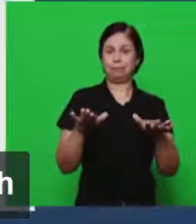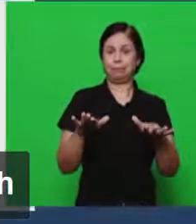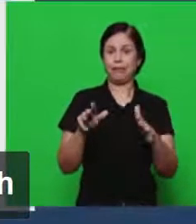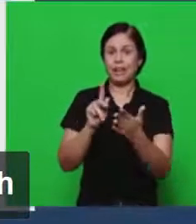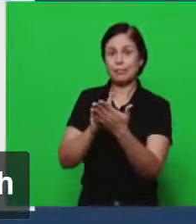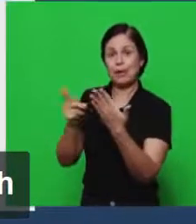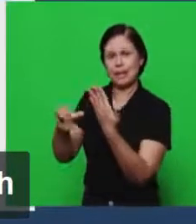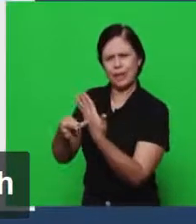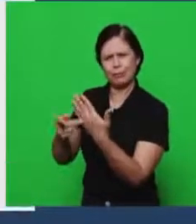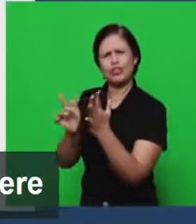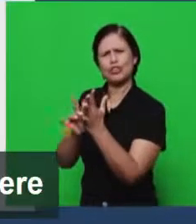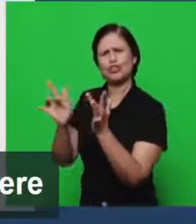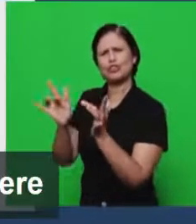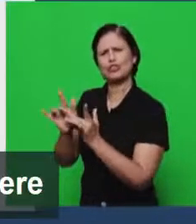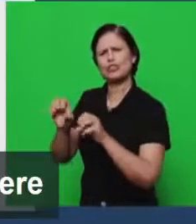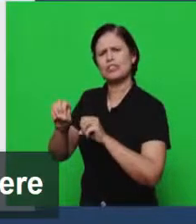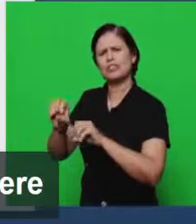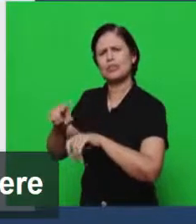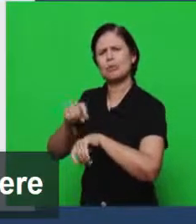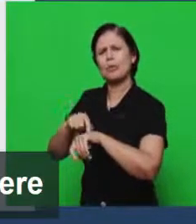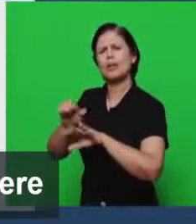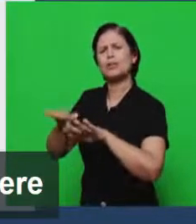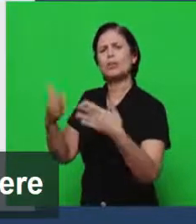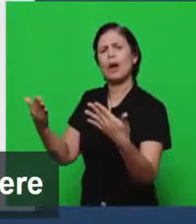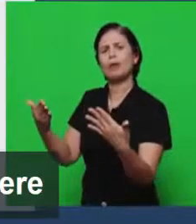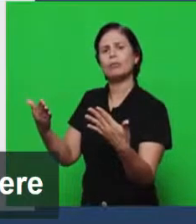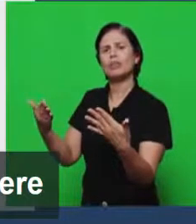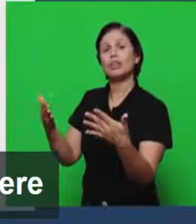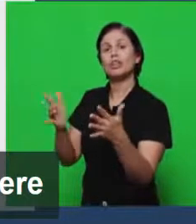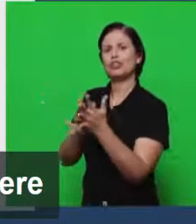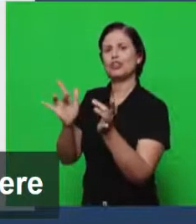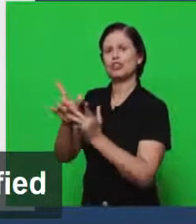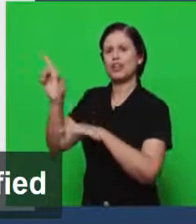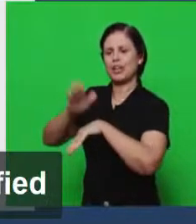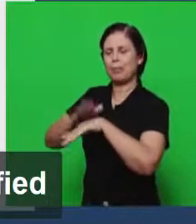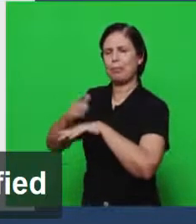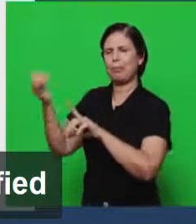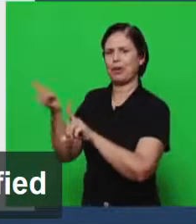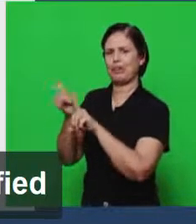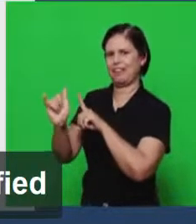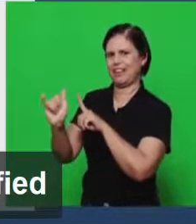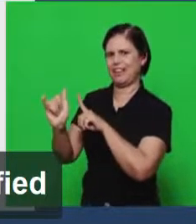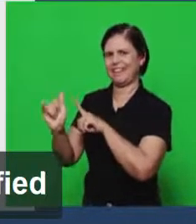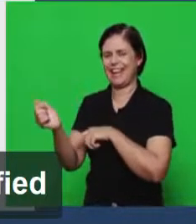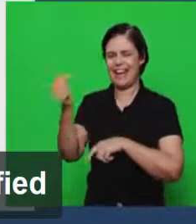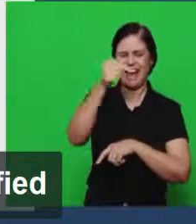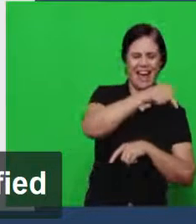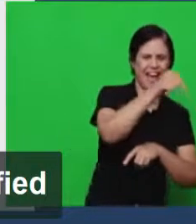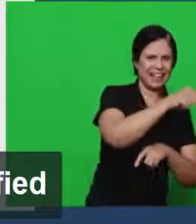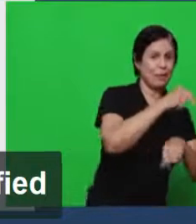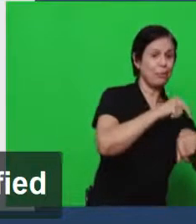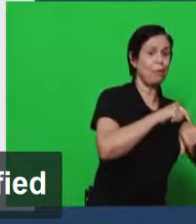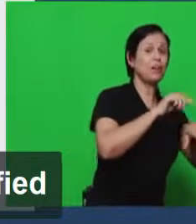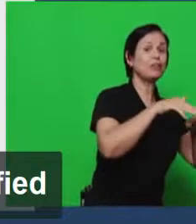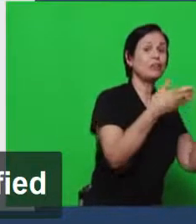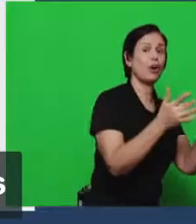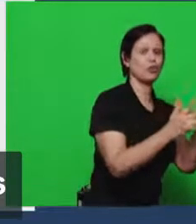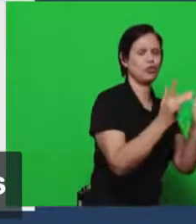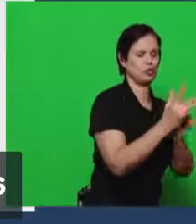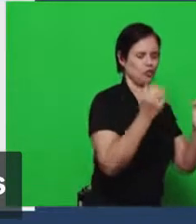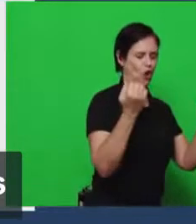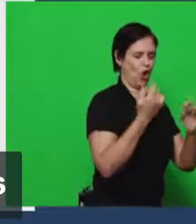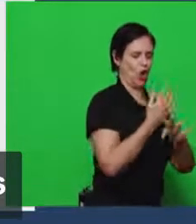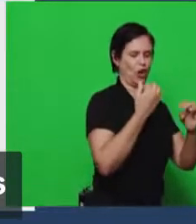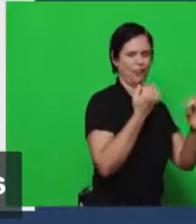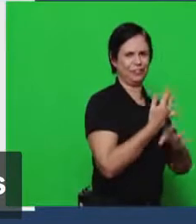terreno com jesus como profeta e as sete cartas foram ditadas como o senhor jesus já glorificado